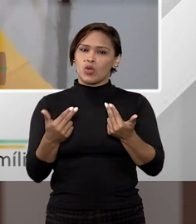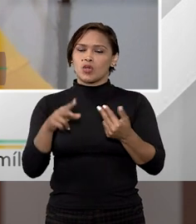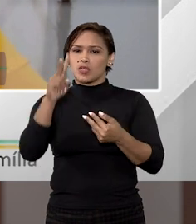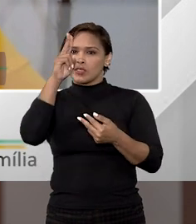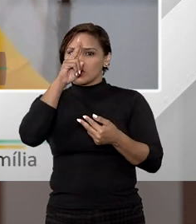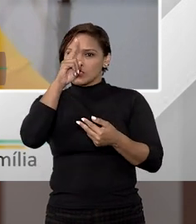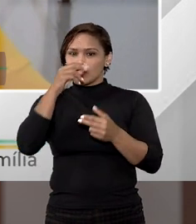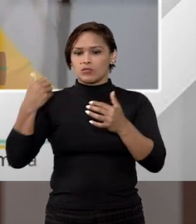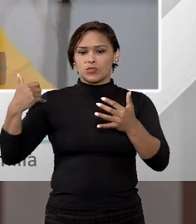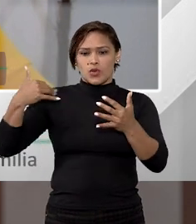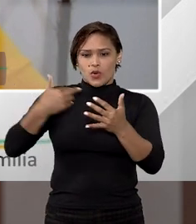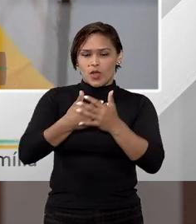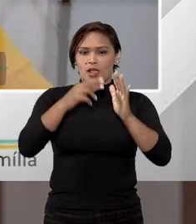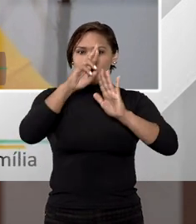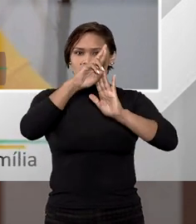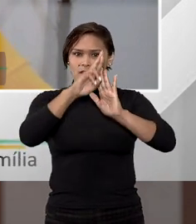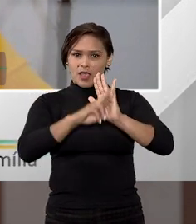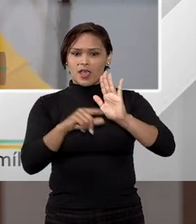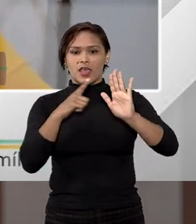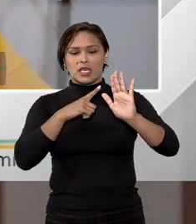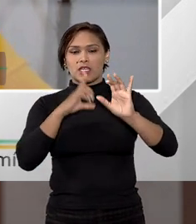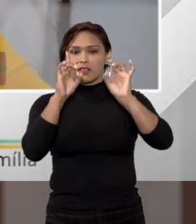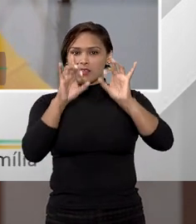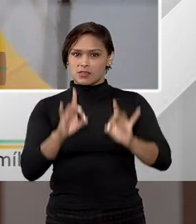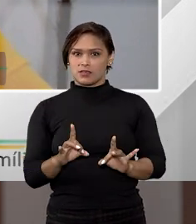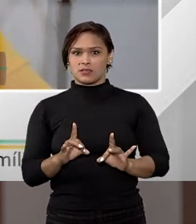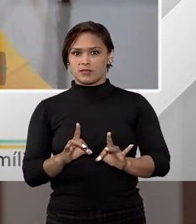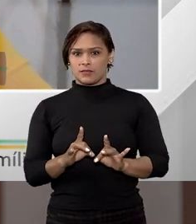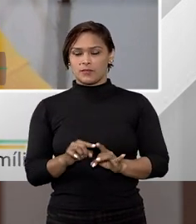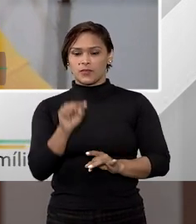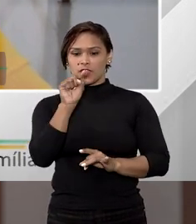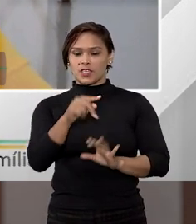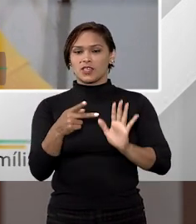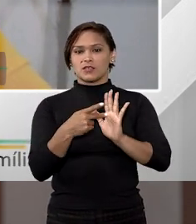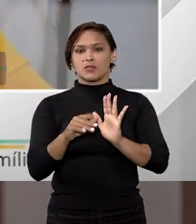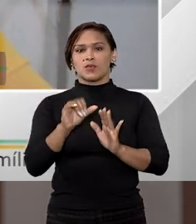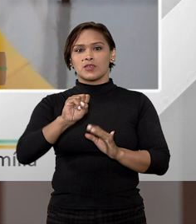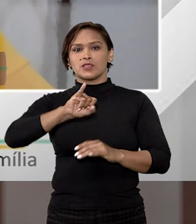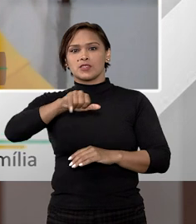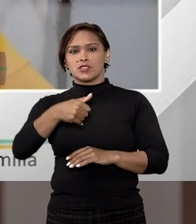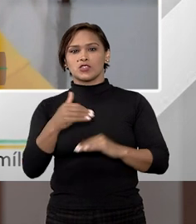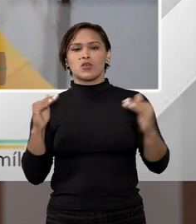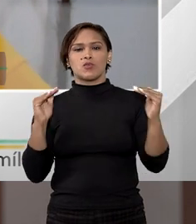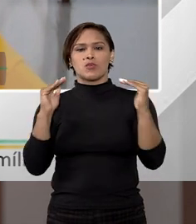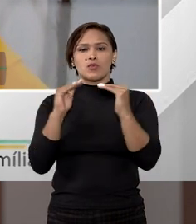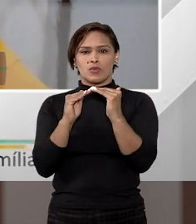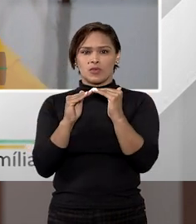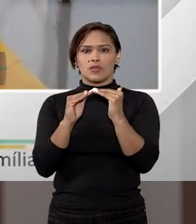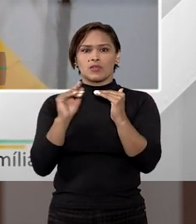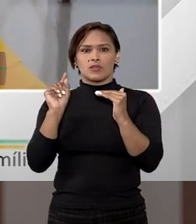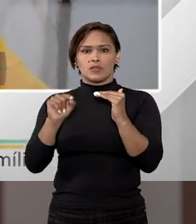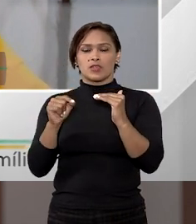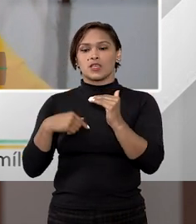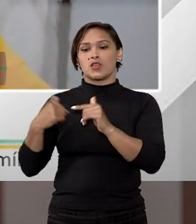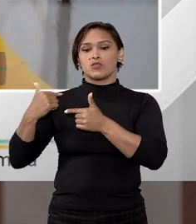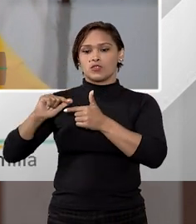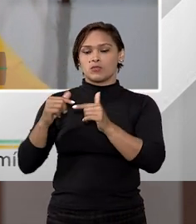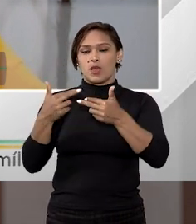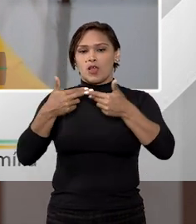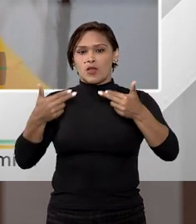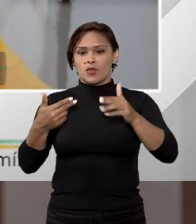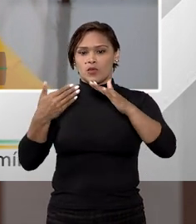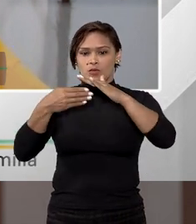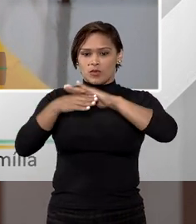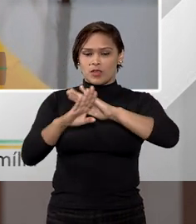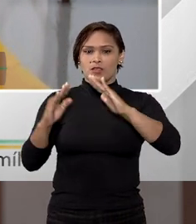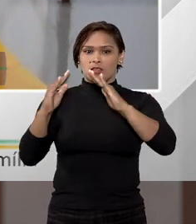exceção, toda regra, melhor dizendo, tem exceção. Nesse caso, o STJ tem consignado que os bens móveis,